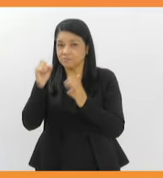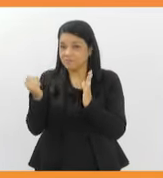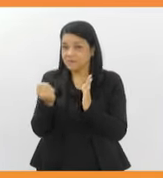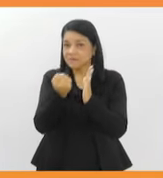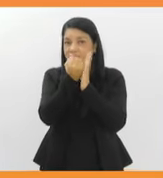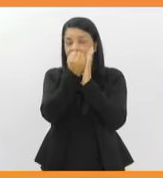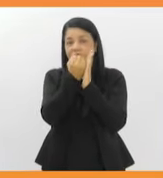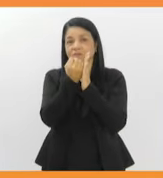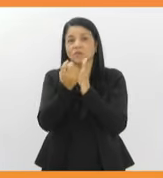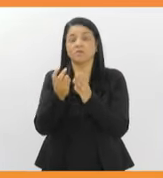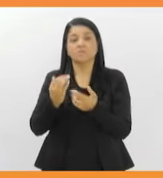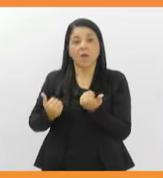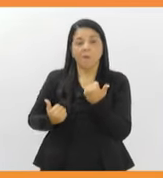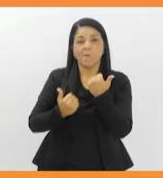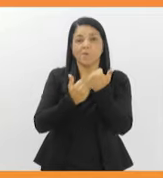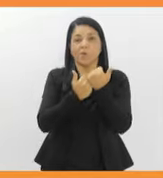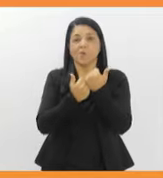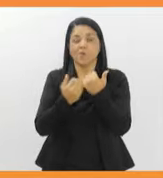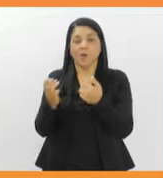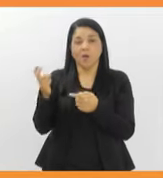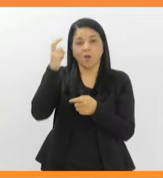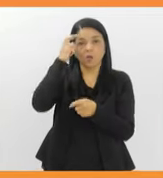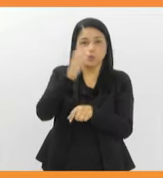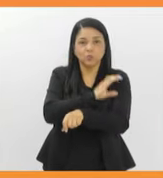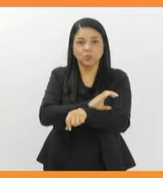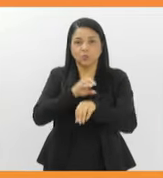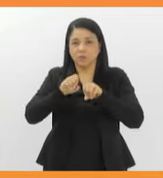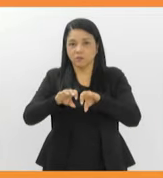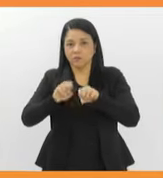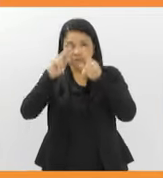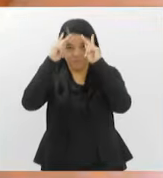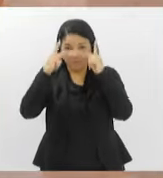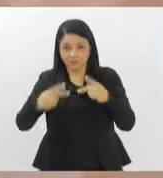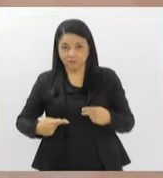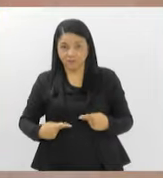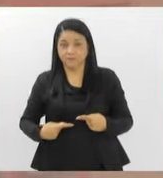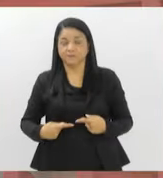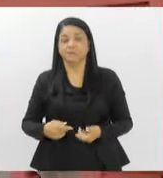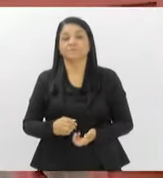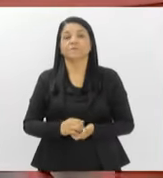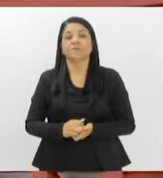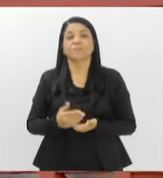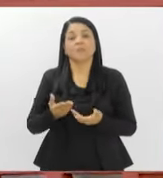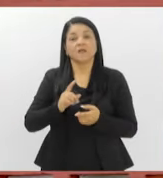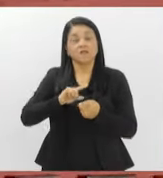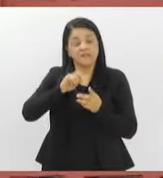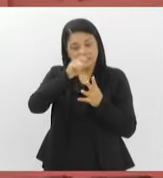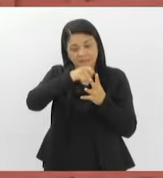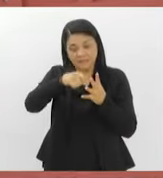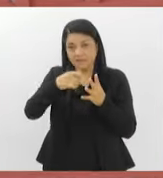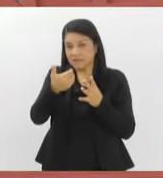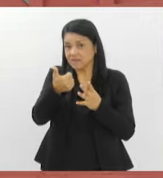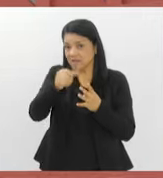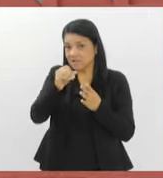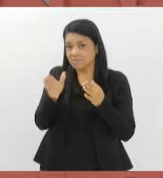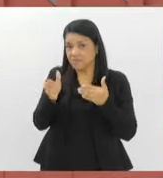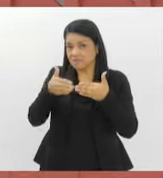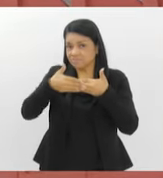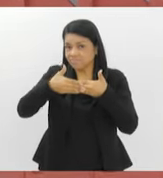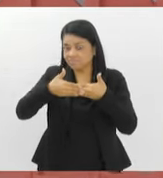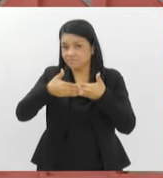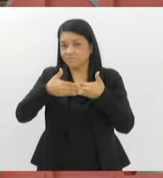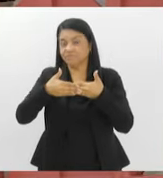destacado por sua contribuição à cultura, à educação e à humanidade. Após dez meses fechada para obras e